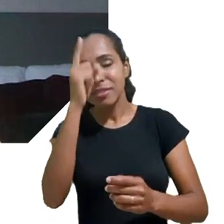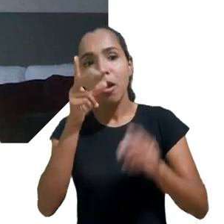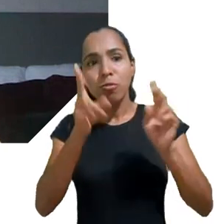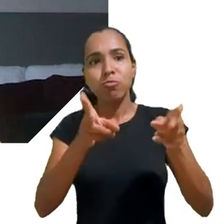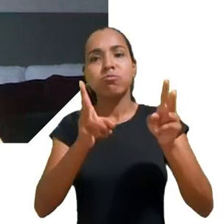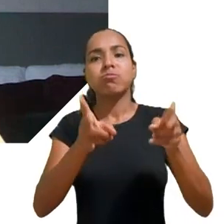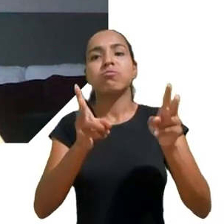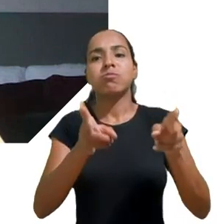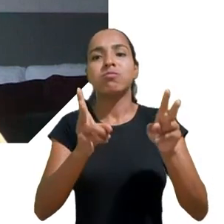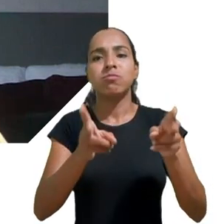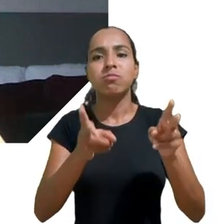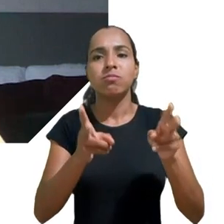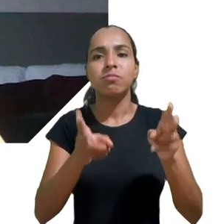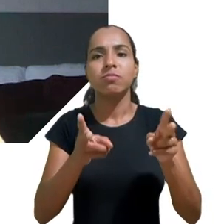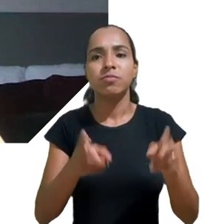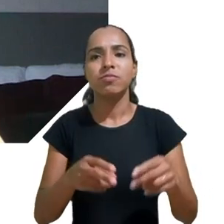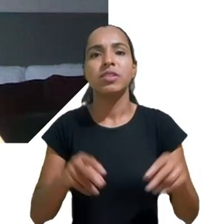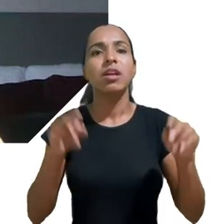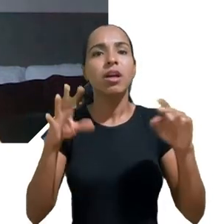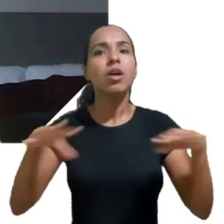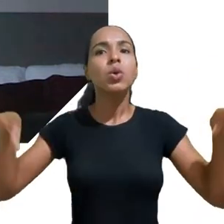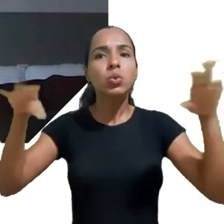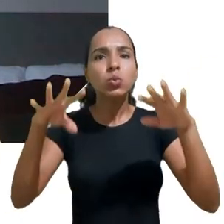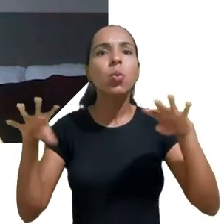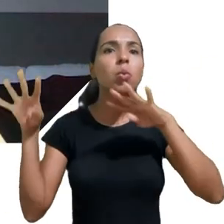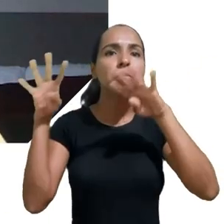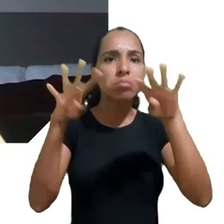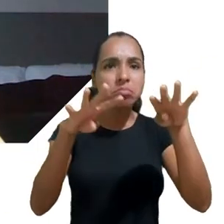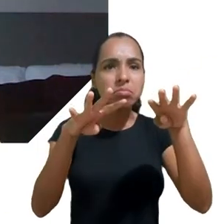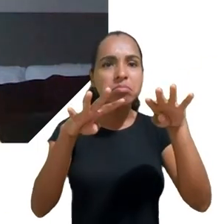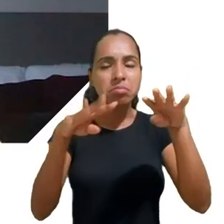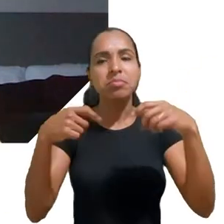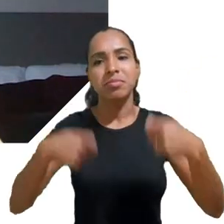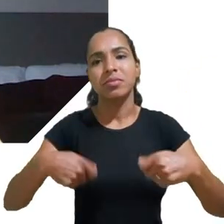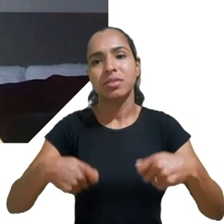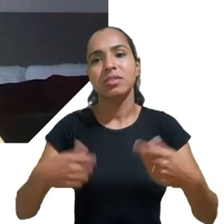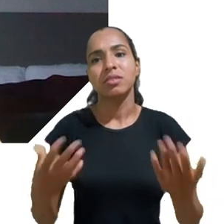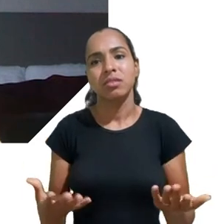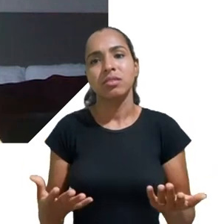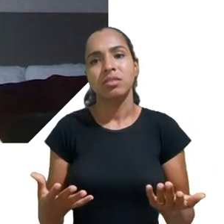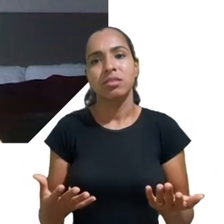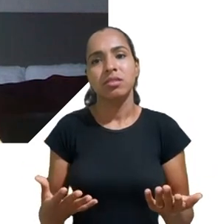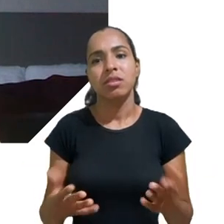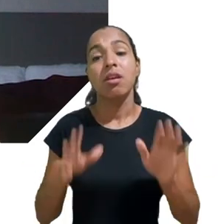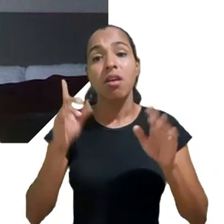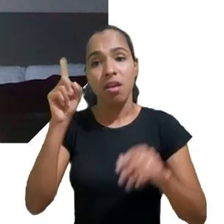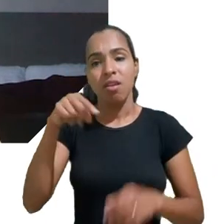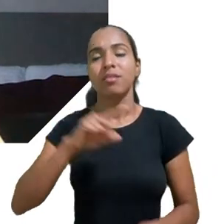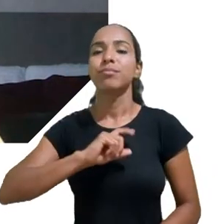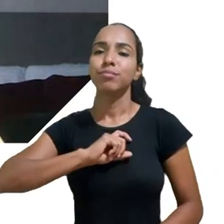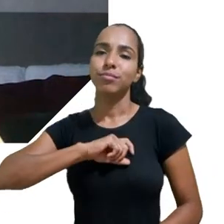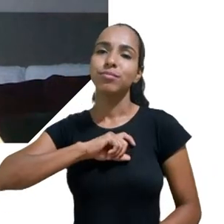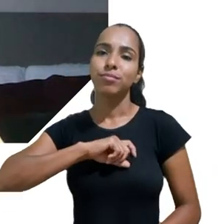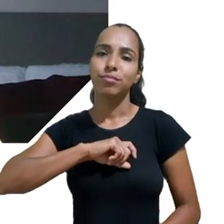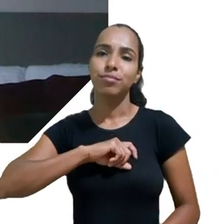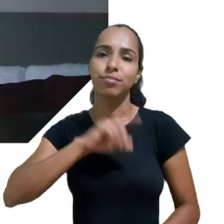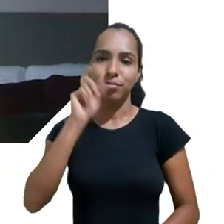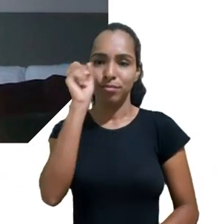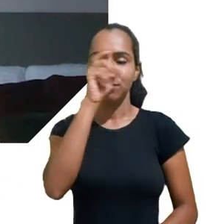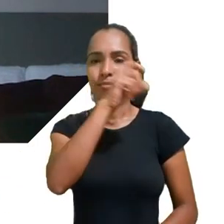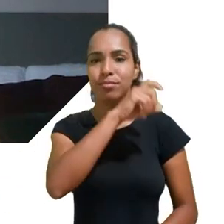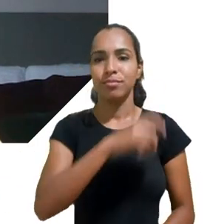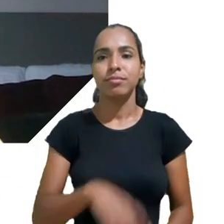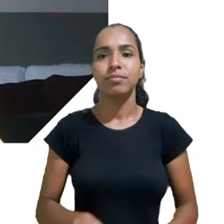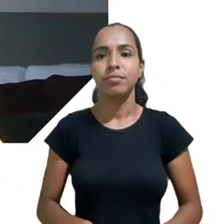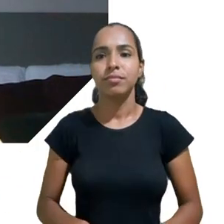essa visibilidade. E isso, de certa maneira, é perverso. E uma outra coisa complicada nesse sentido é que, tão logo as